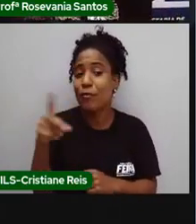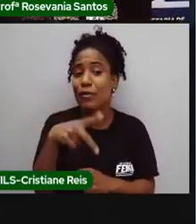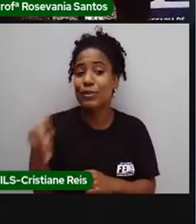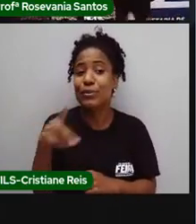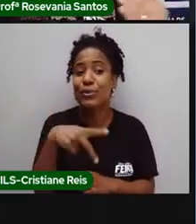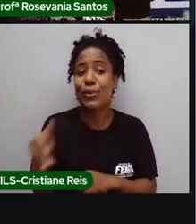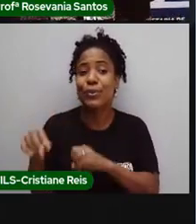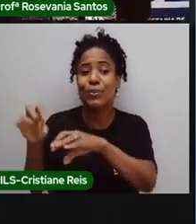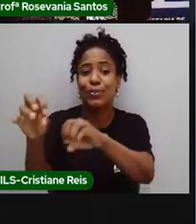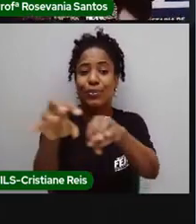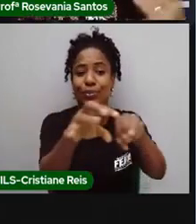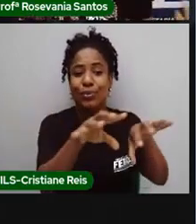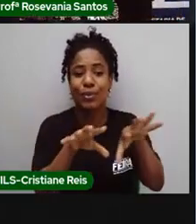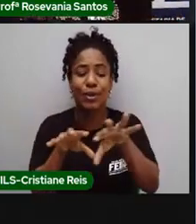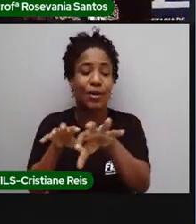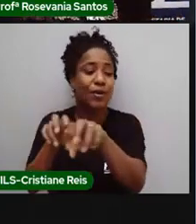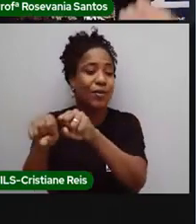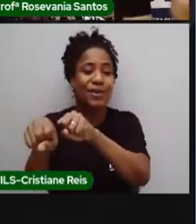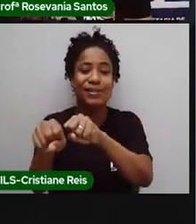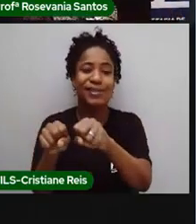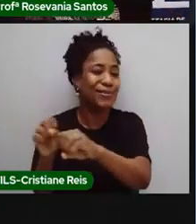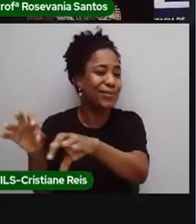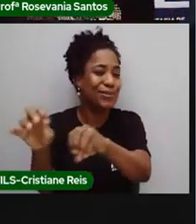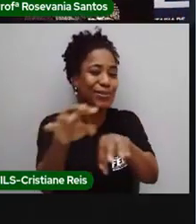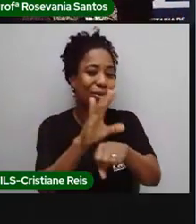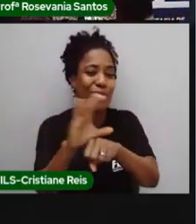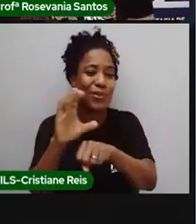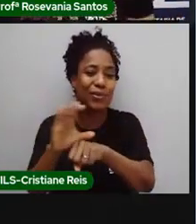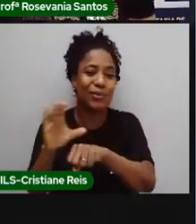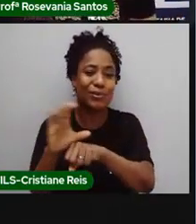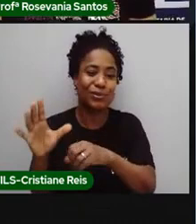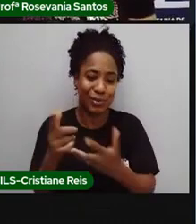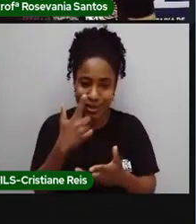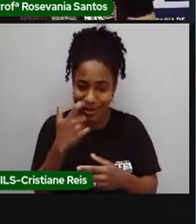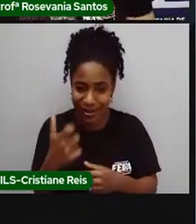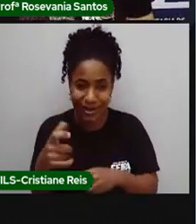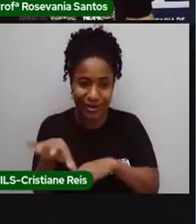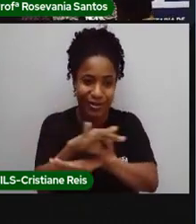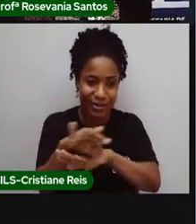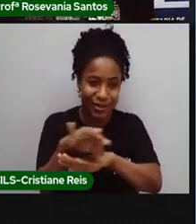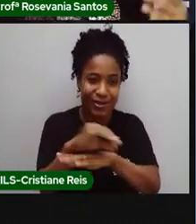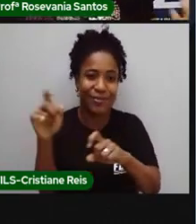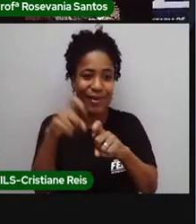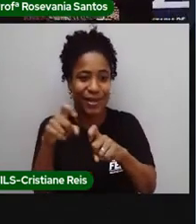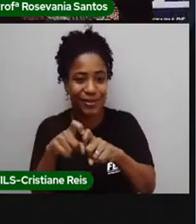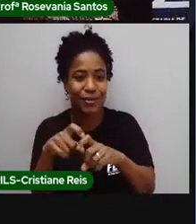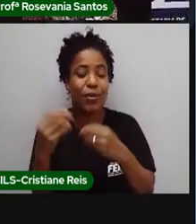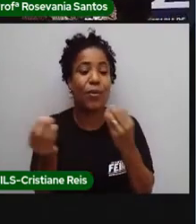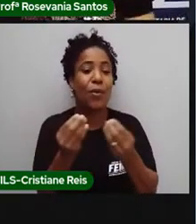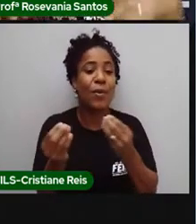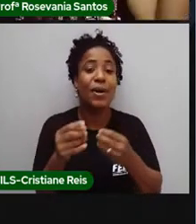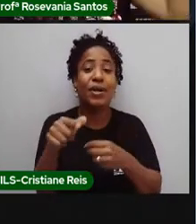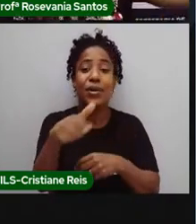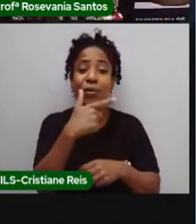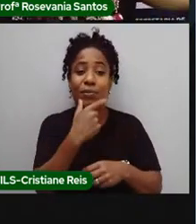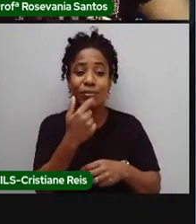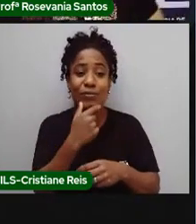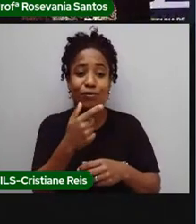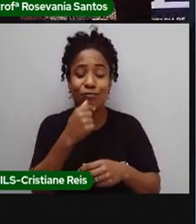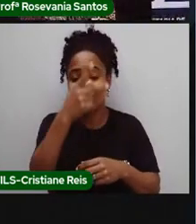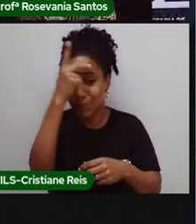formariam os garinhos, vendedores, os médicos, os engenheiros? Se não tivesse os garinhos, como é que ficariam a cidade com aquela